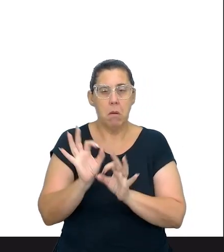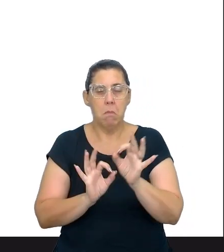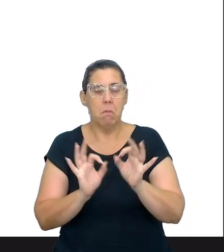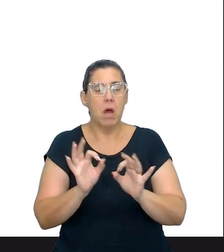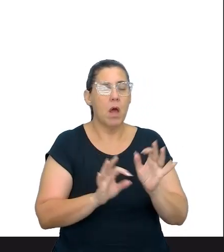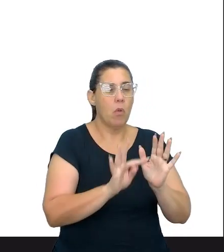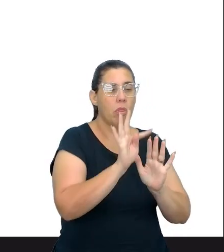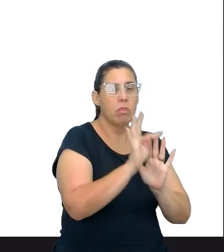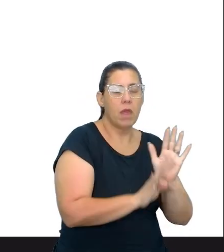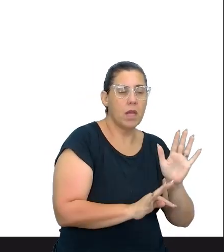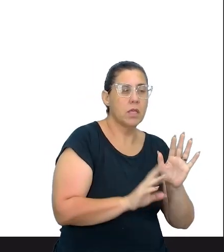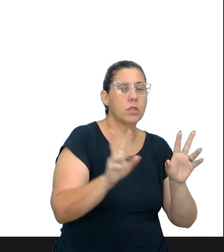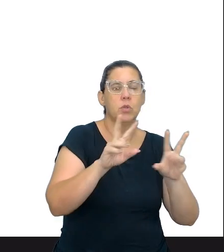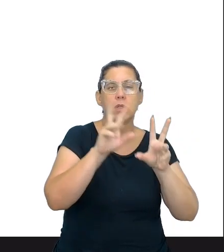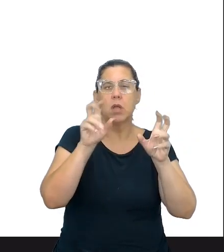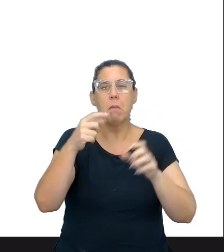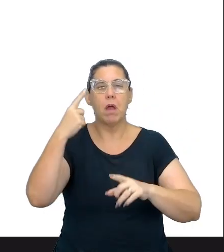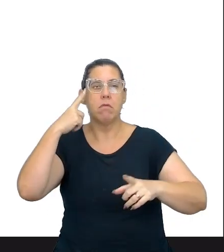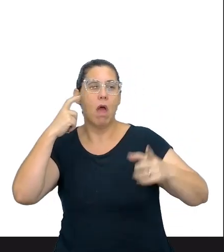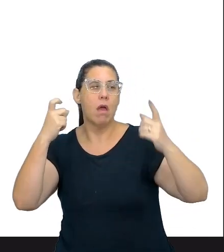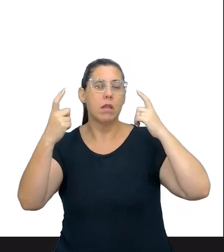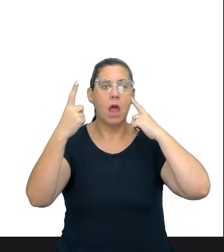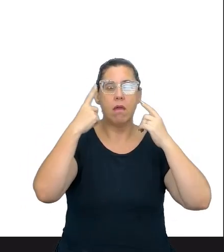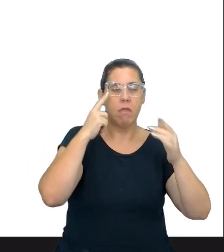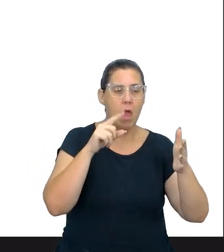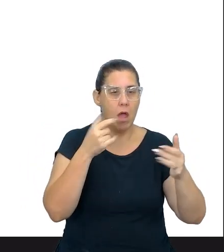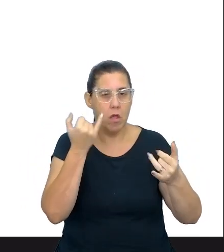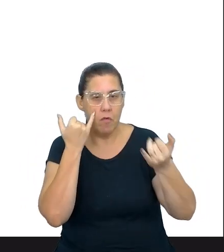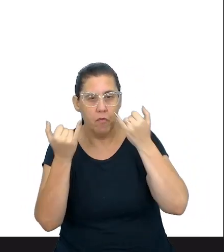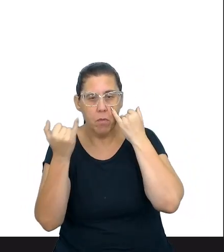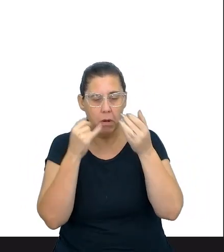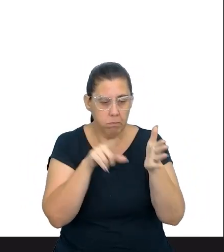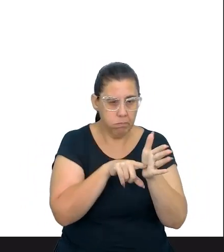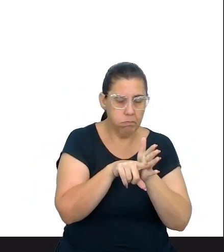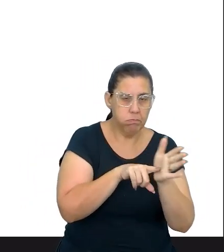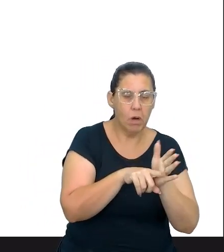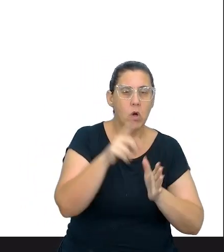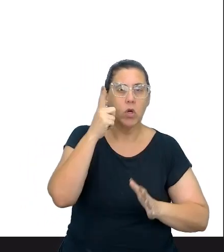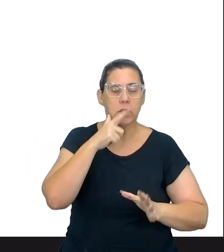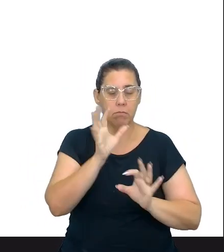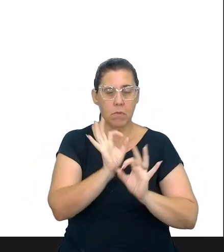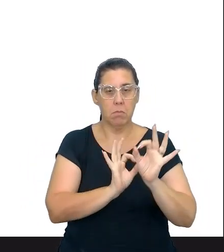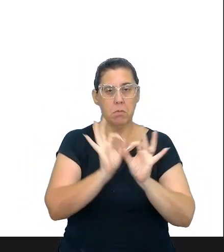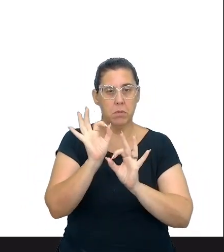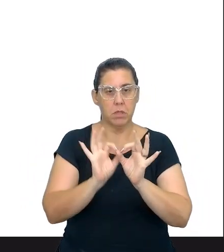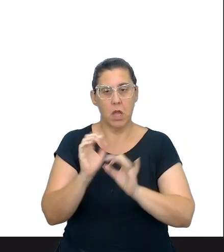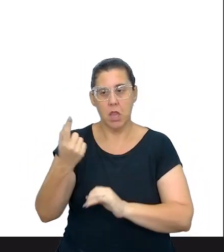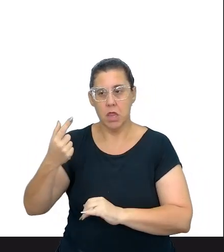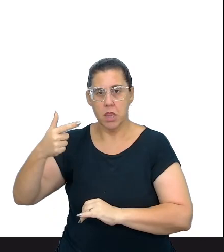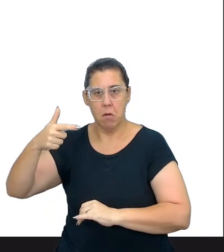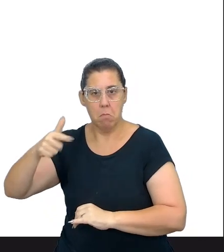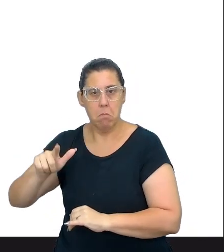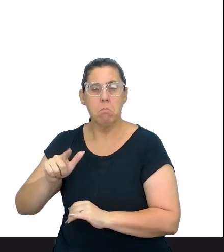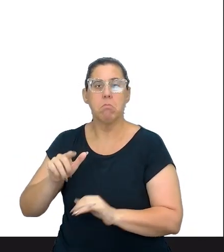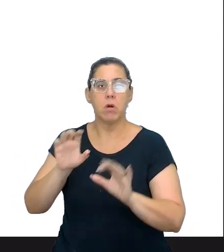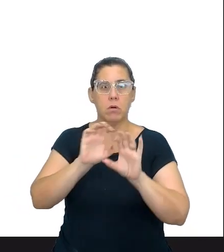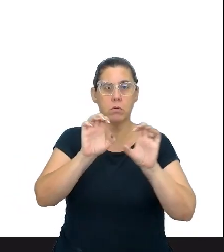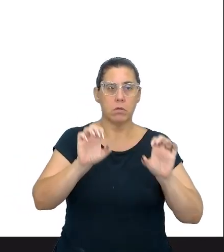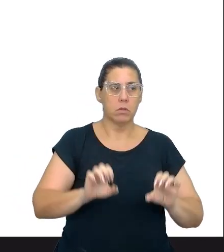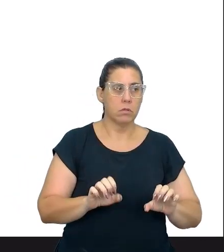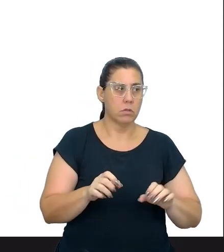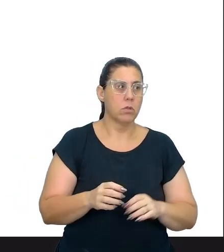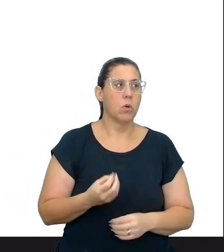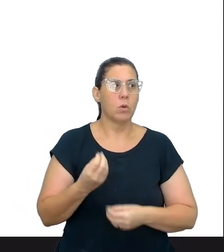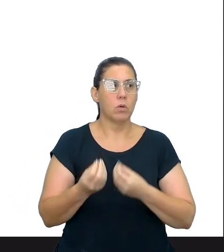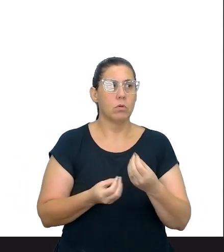o tema, pesquisar ideias e dados. Para quê? Para que ele possa planejar e depois estruturar e formular